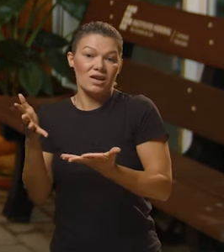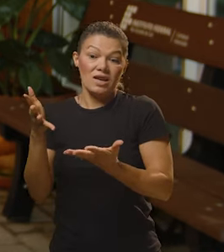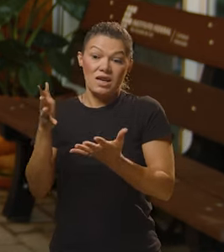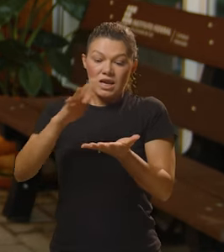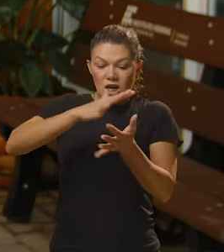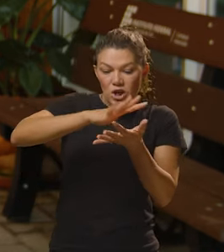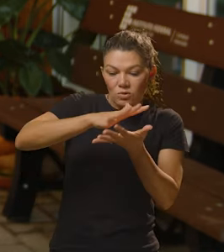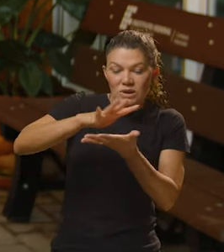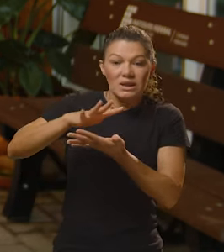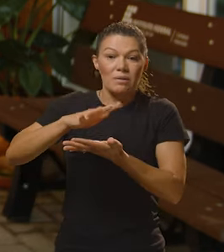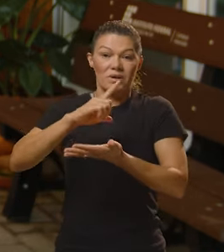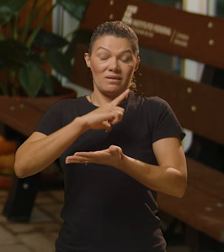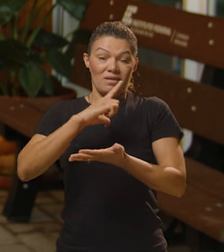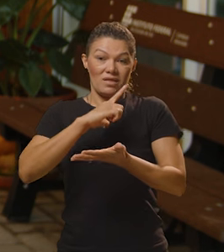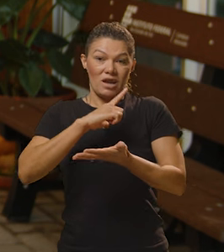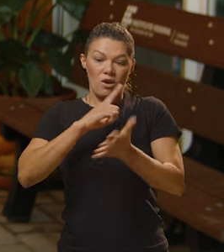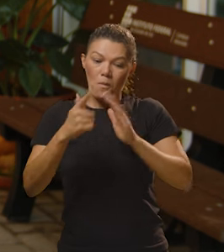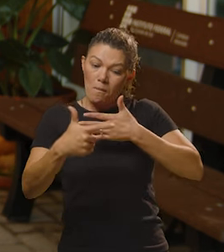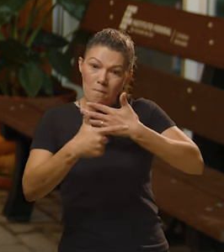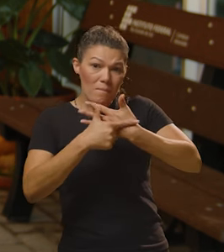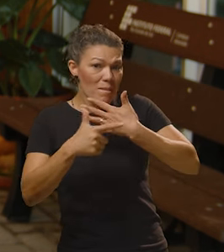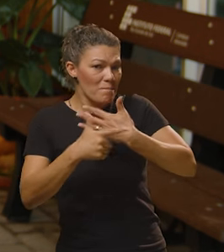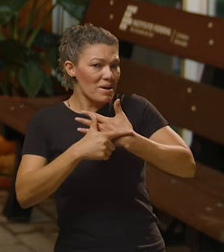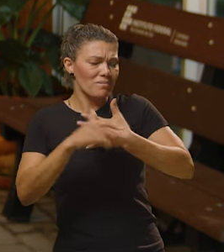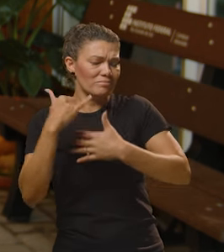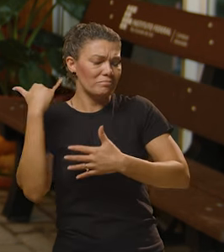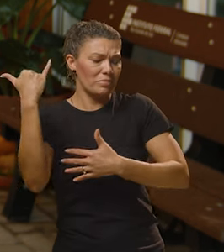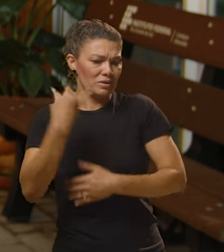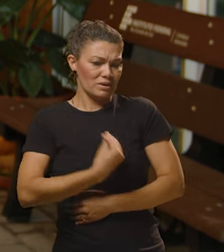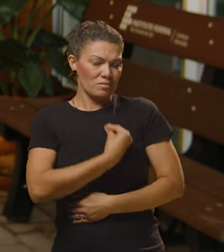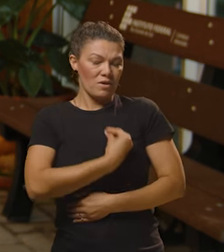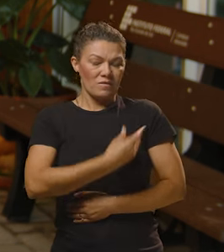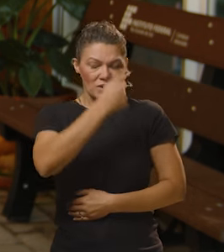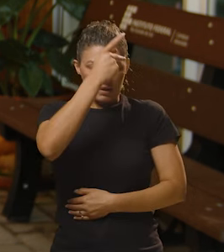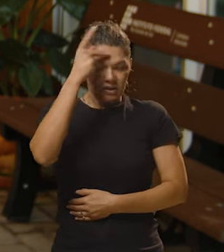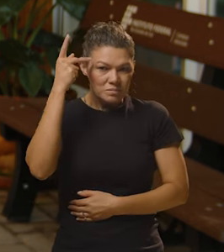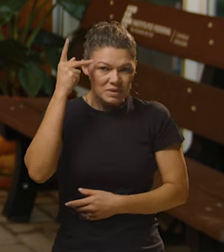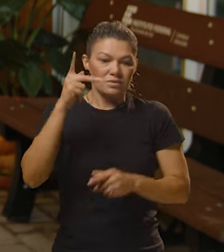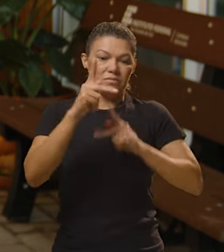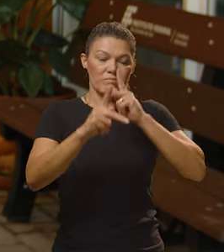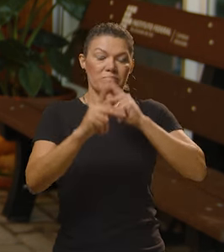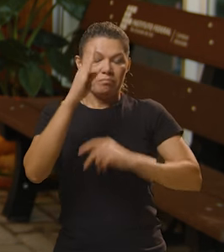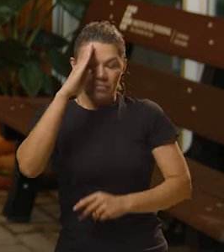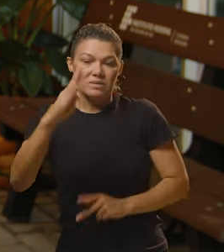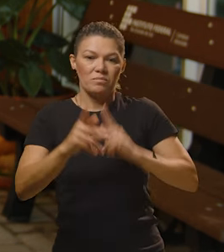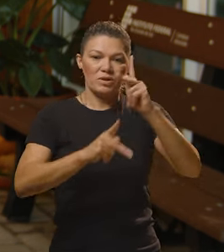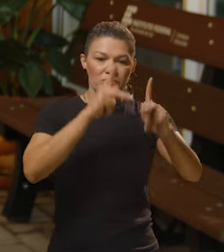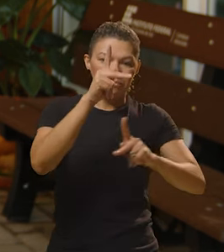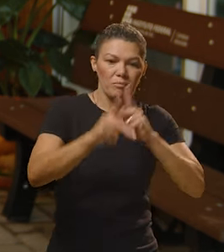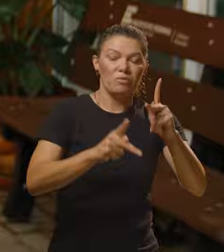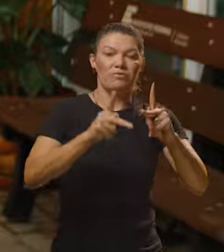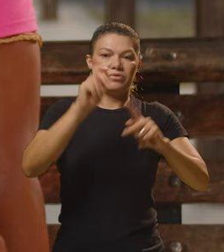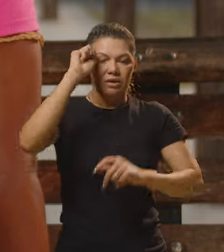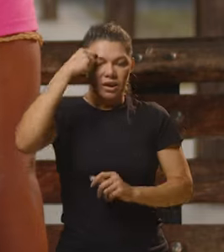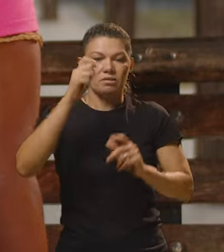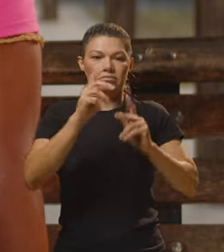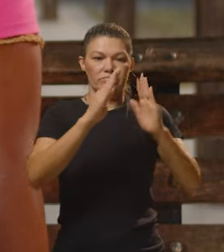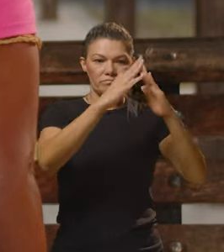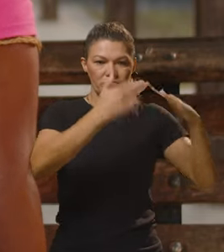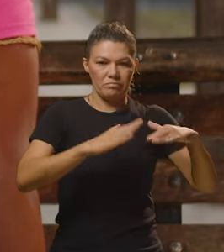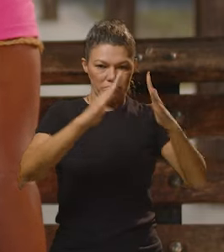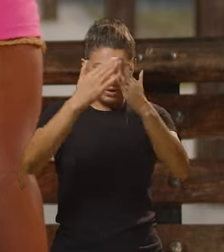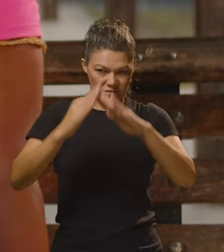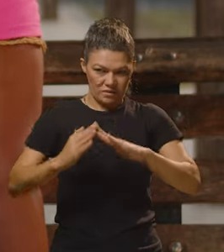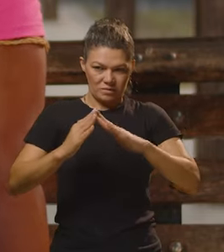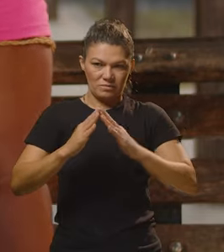E o samba tem um papel fundamental para a vida dessas pessoas, principalmente para a população negra periférica. Então